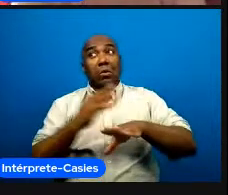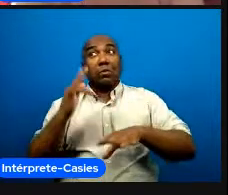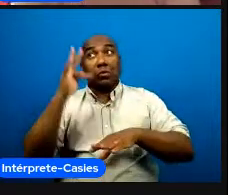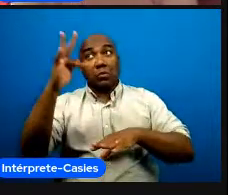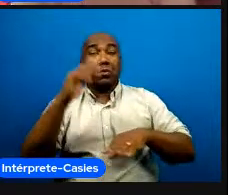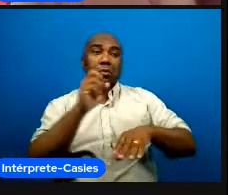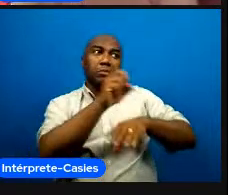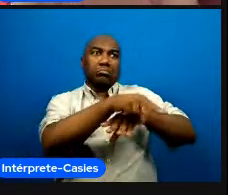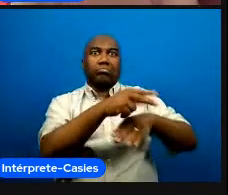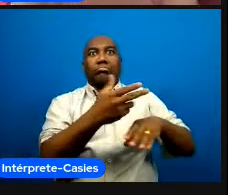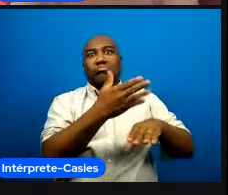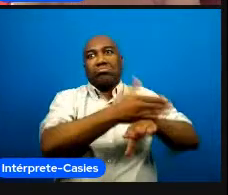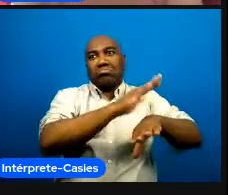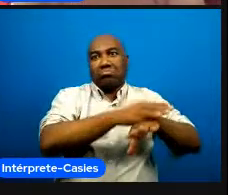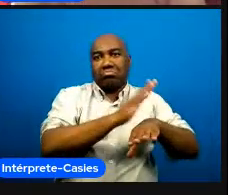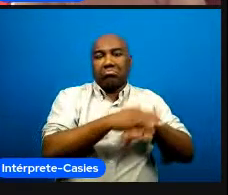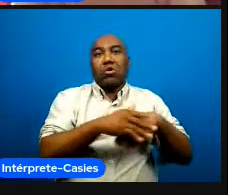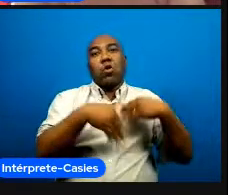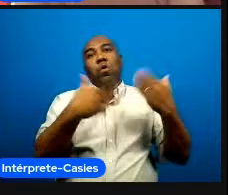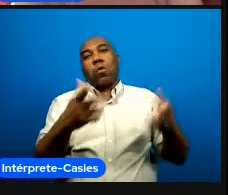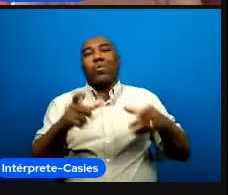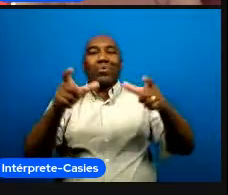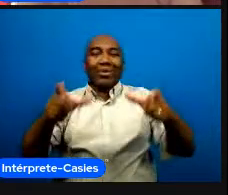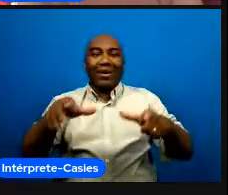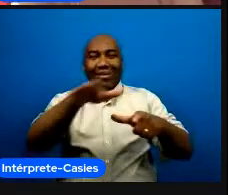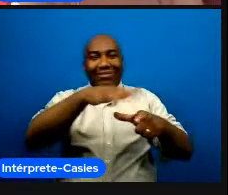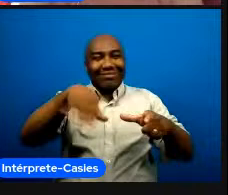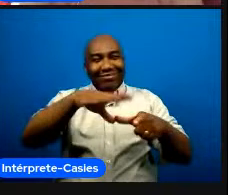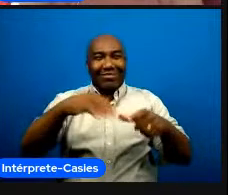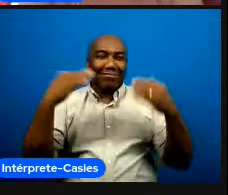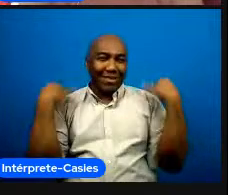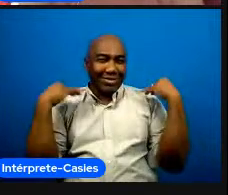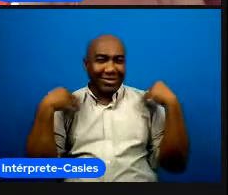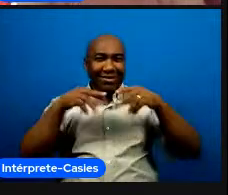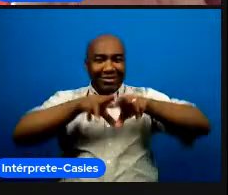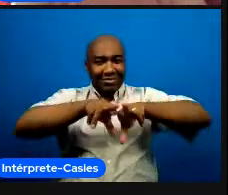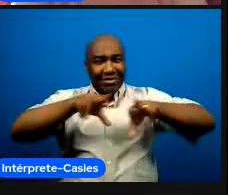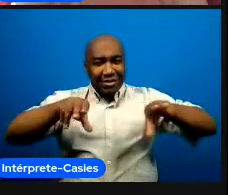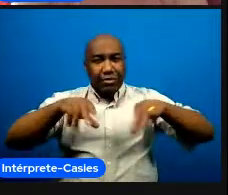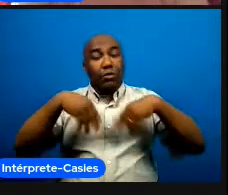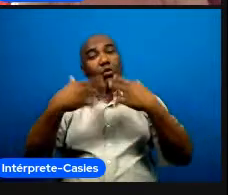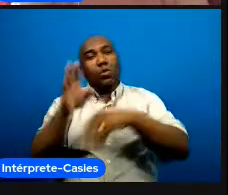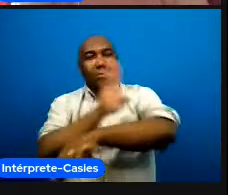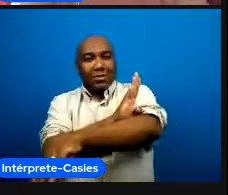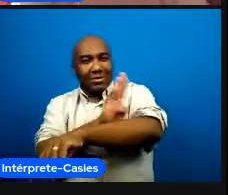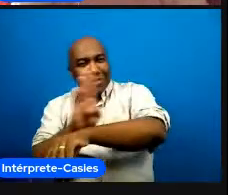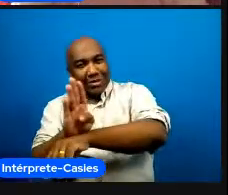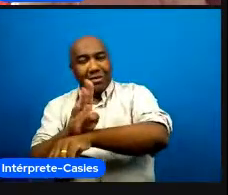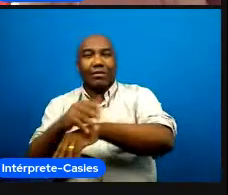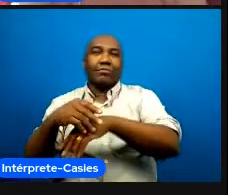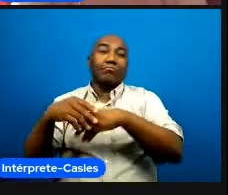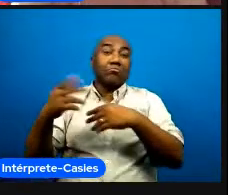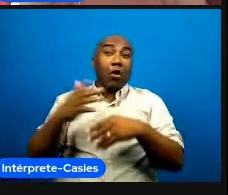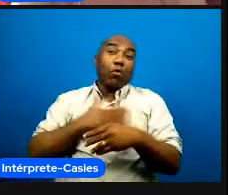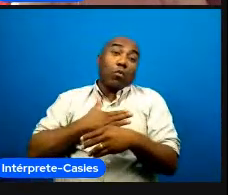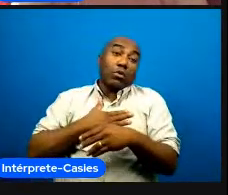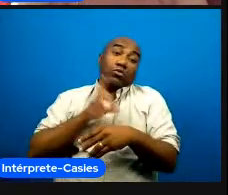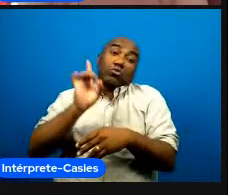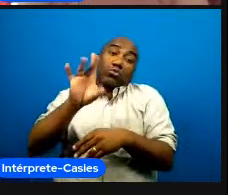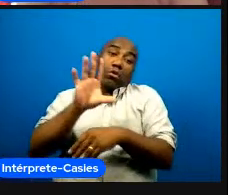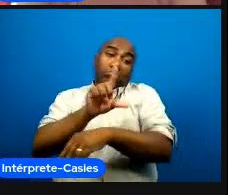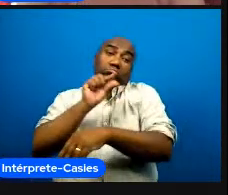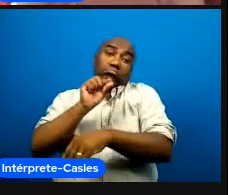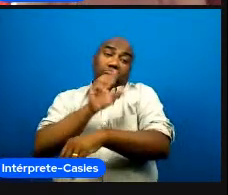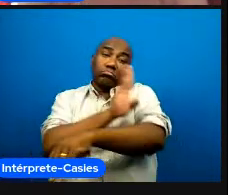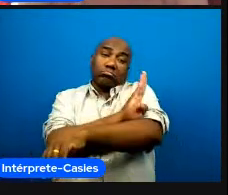lazer de gestão né tem os diferentes campos que o bacharelado dá conta e nesse caso são diretrizes para bacharelado em que a gente foi